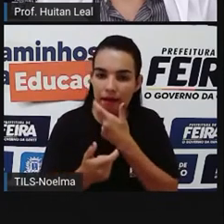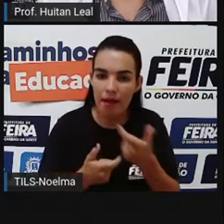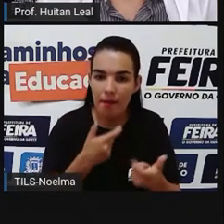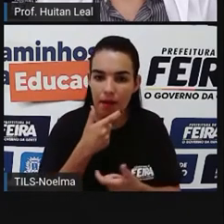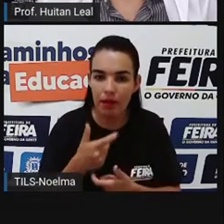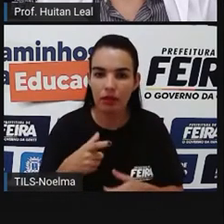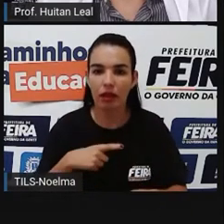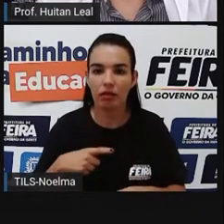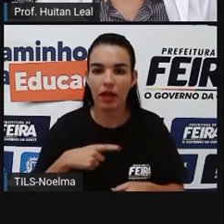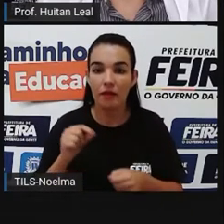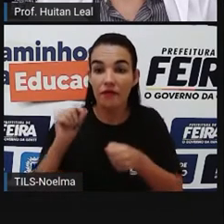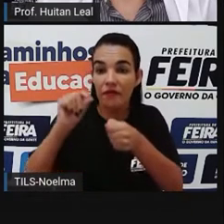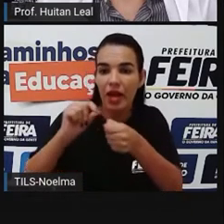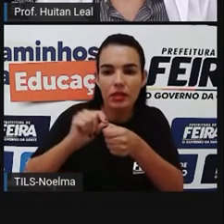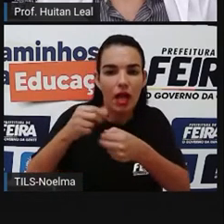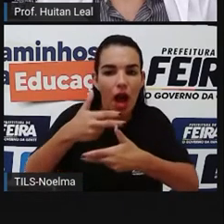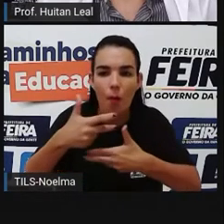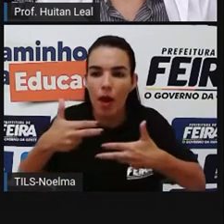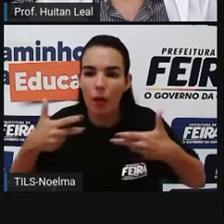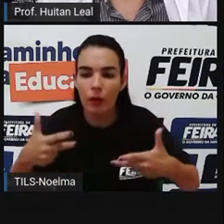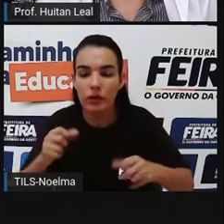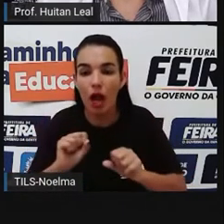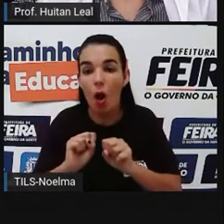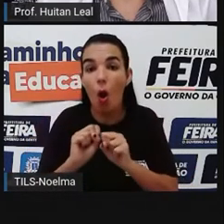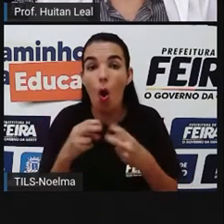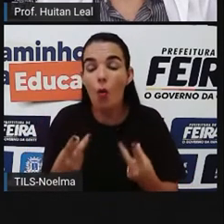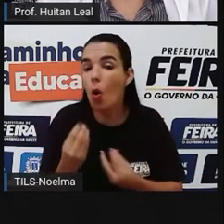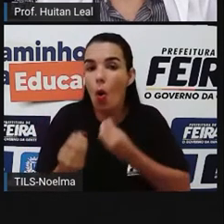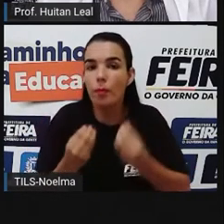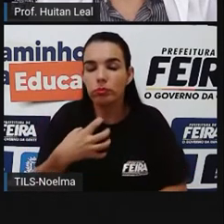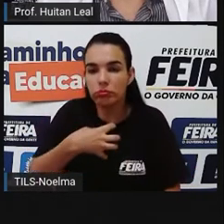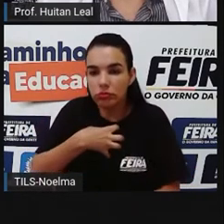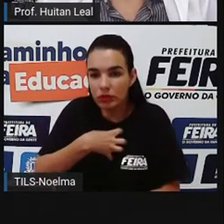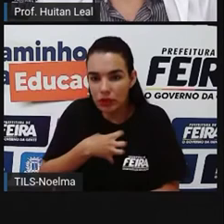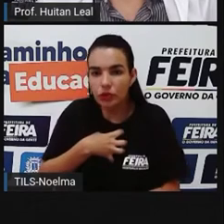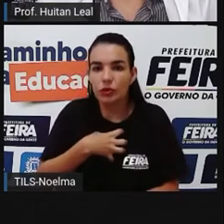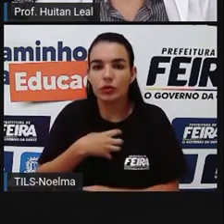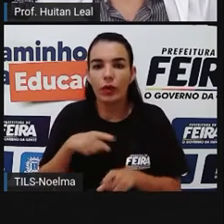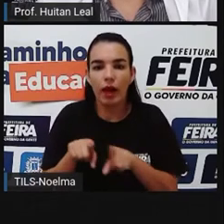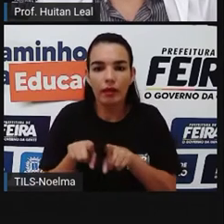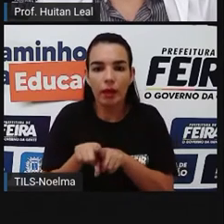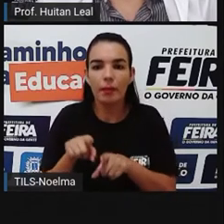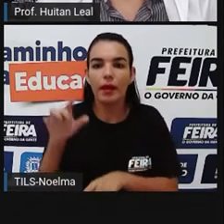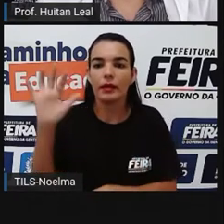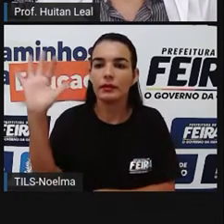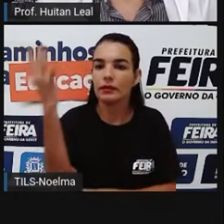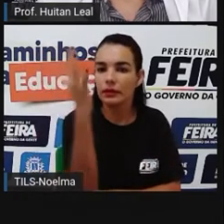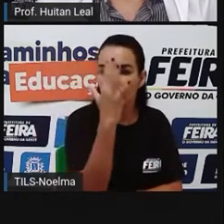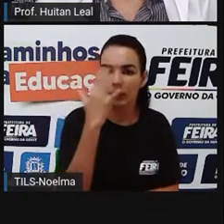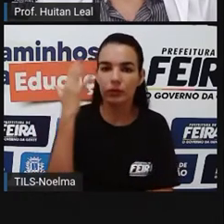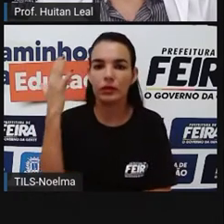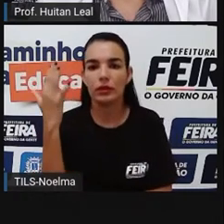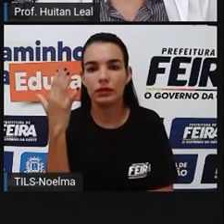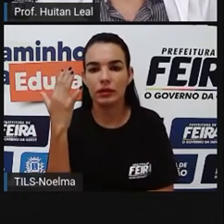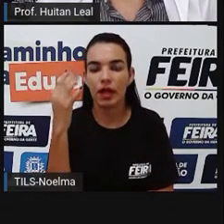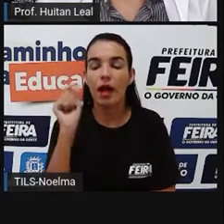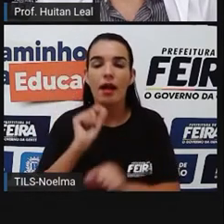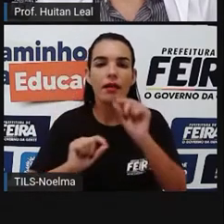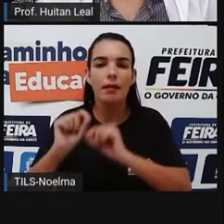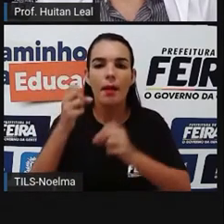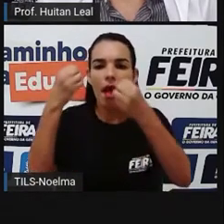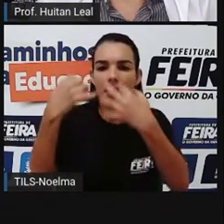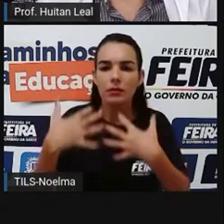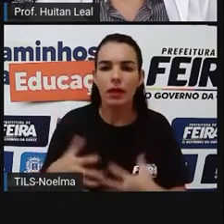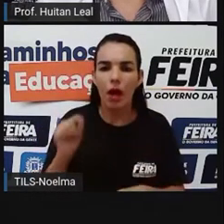primeira, segunda e terceira, número singular e plural. Lembrem que singular é quando se refere a um elemento